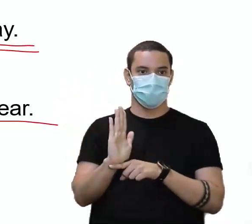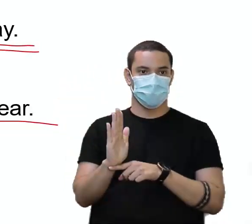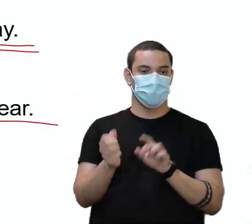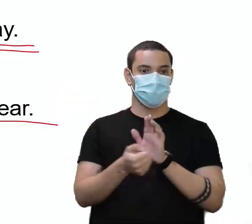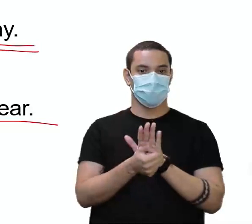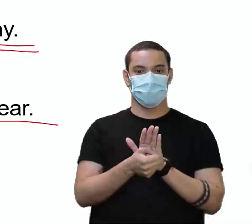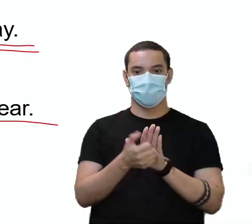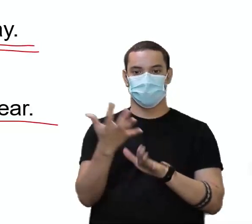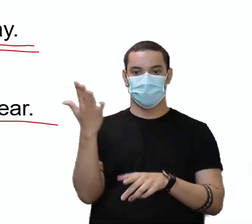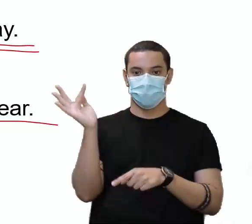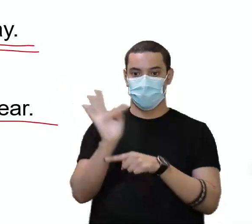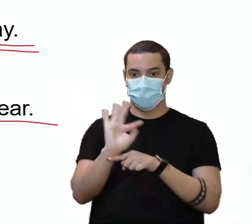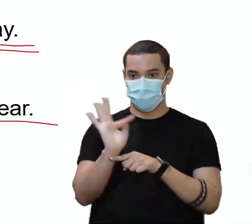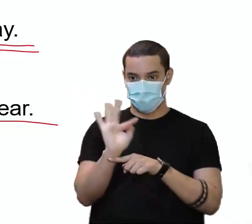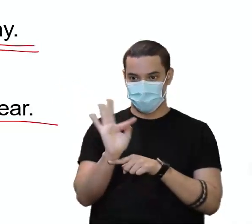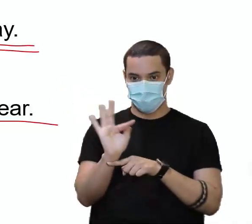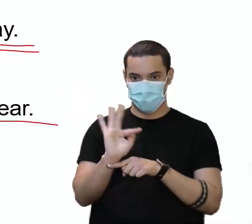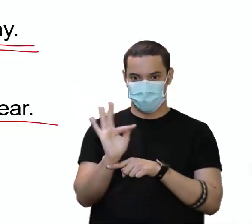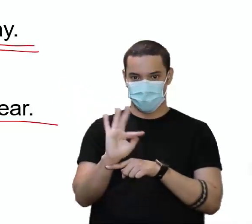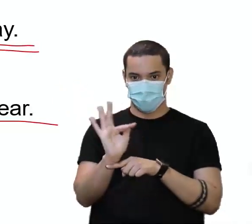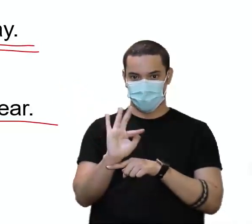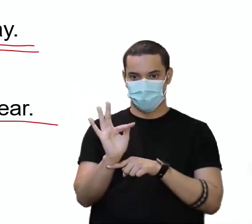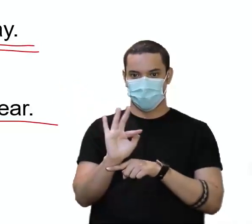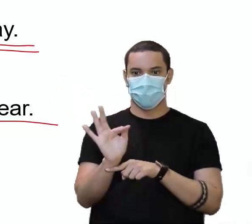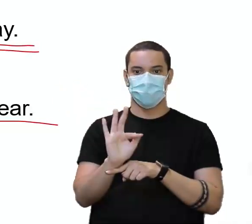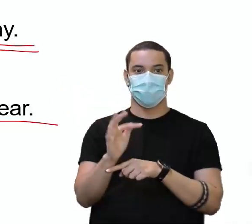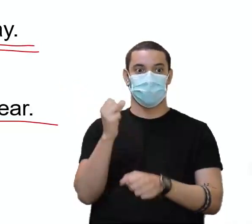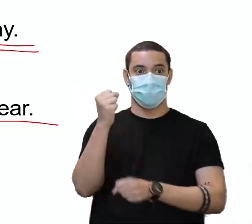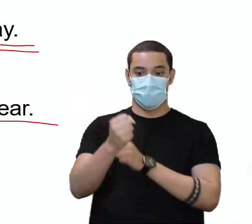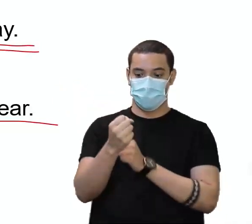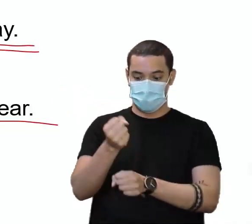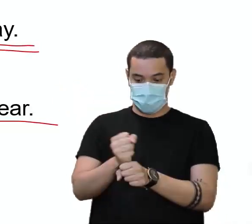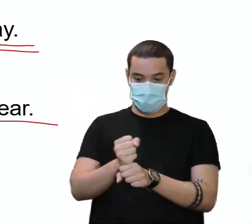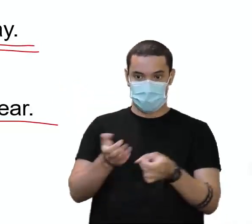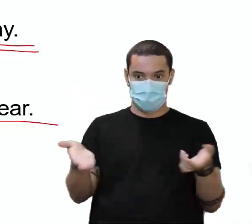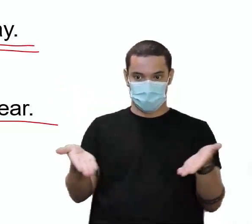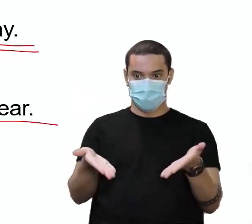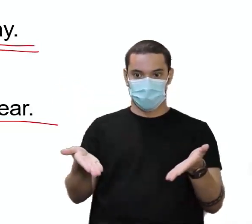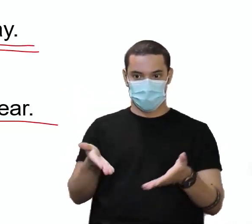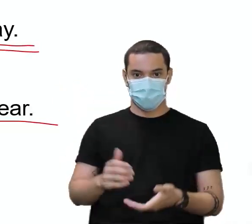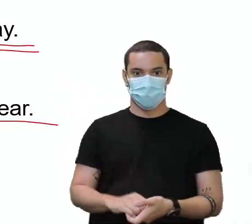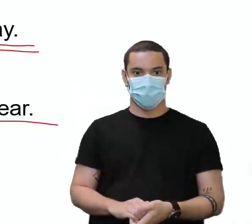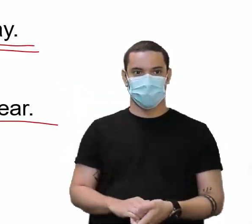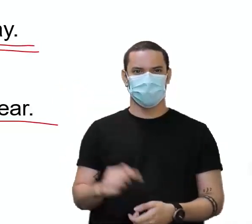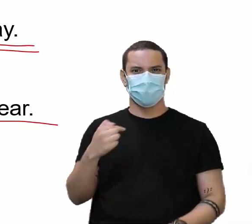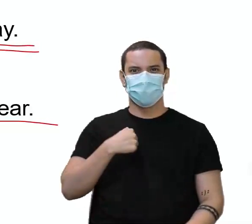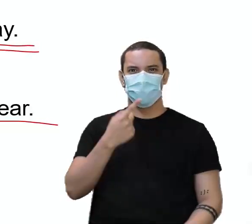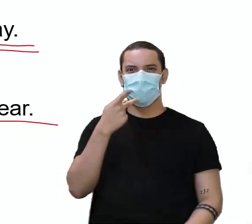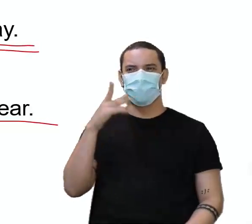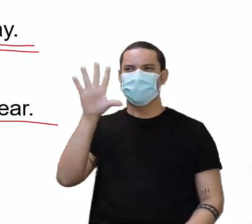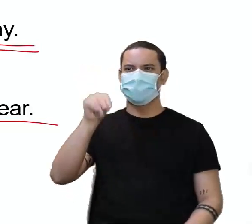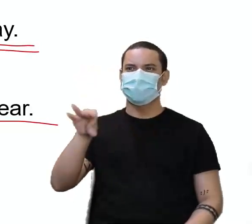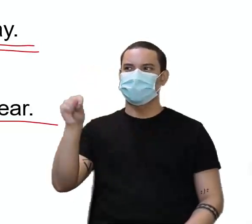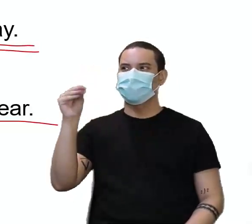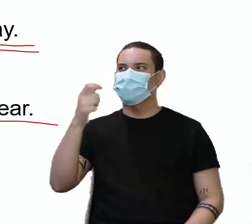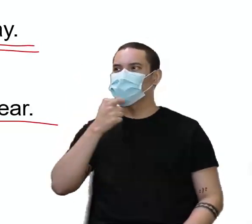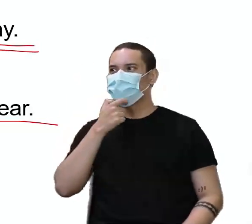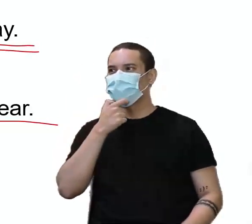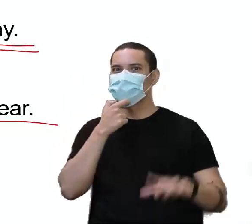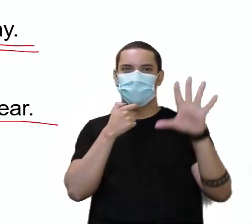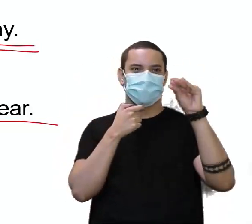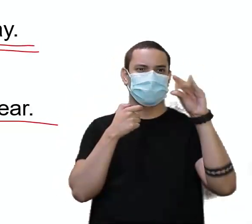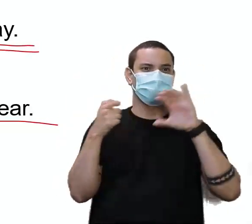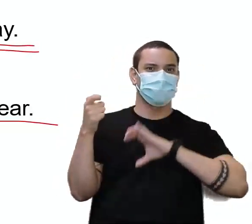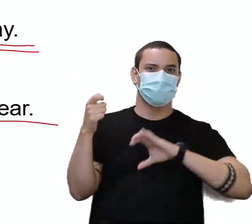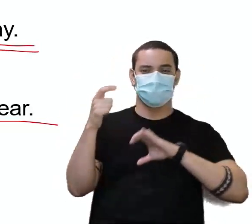filmes, mas saiu movies. Diversos filmes este ano. Essa história de ficar falando inglês com português está deixando o meu cérebro meio tilt.